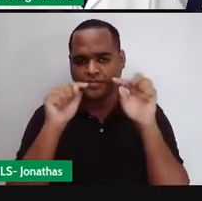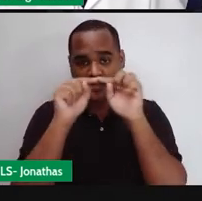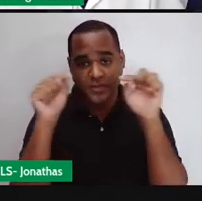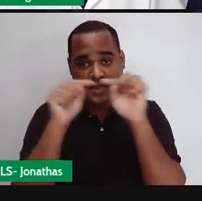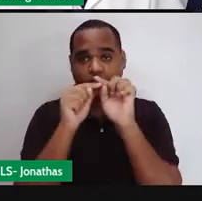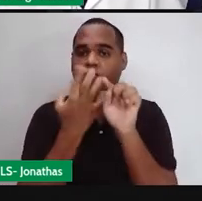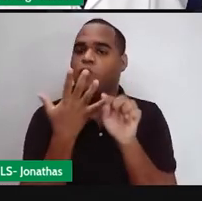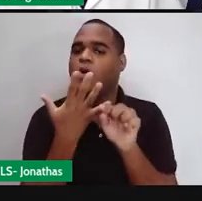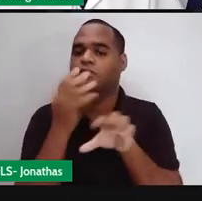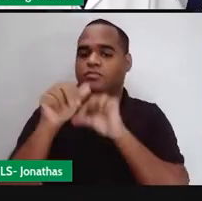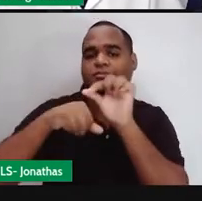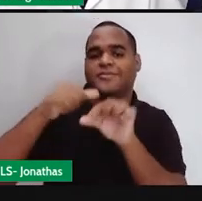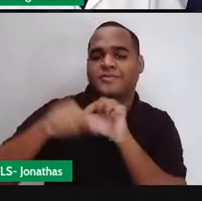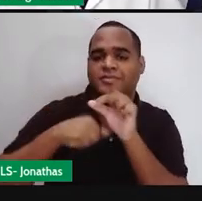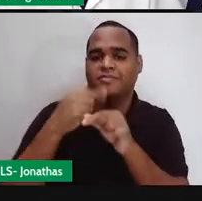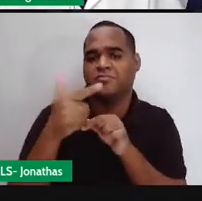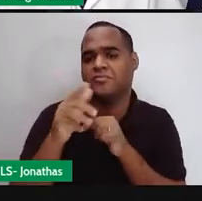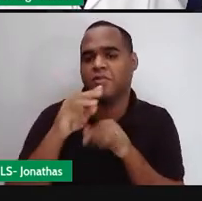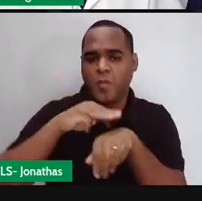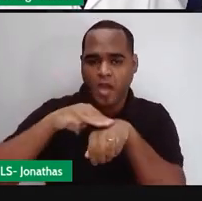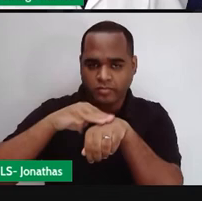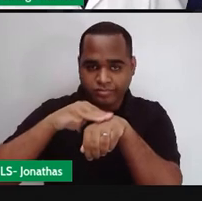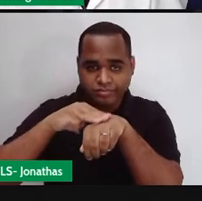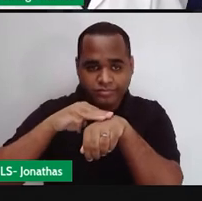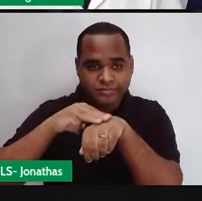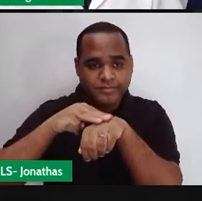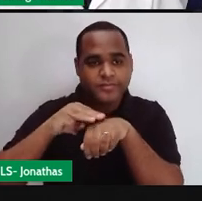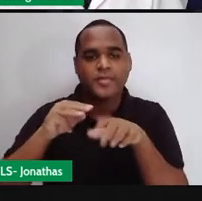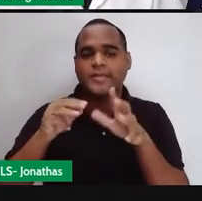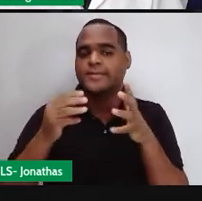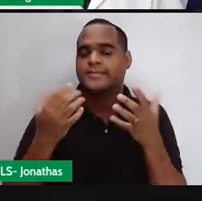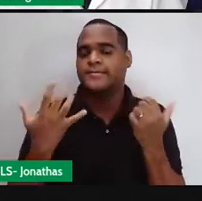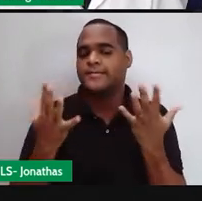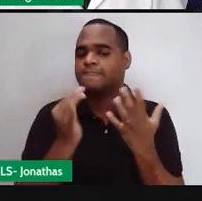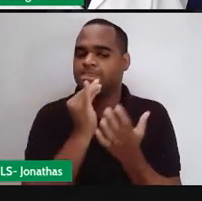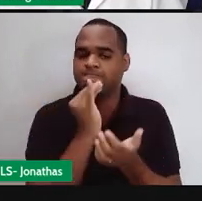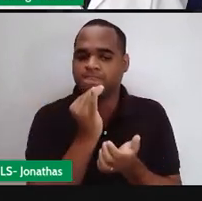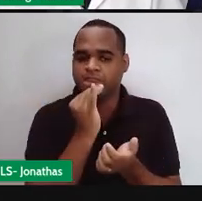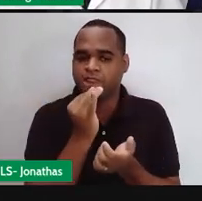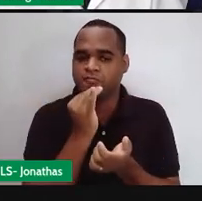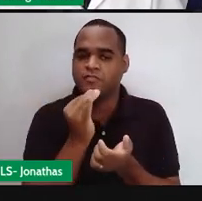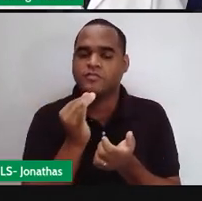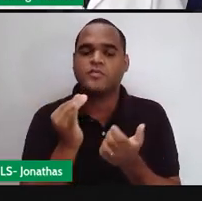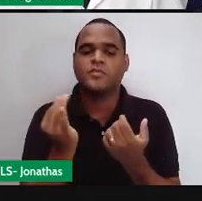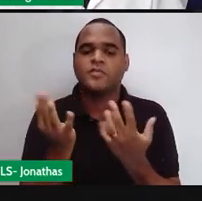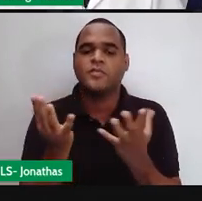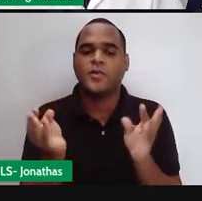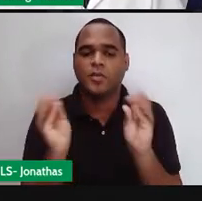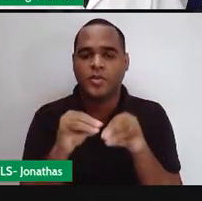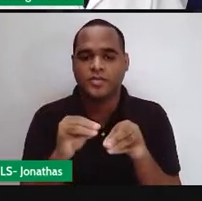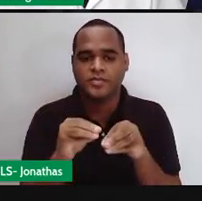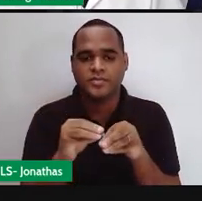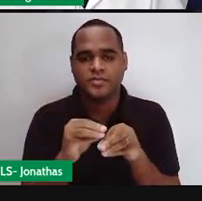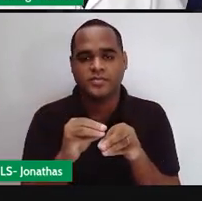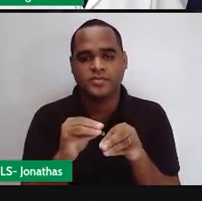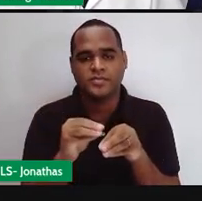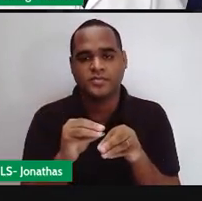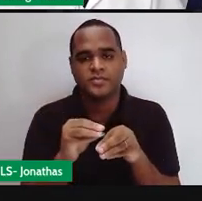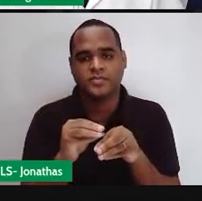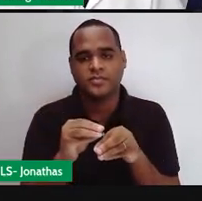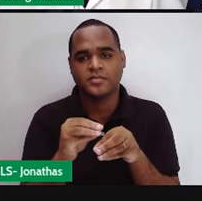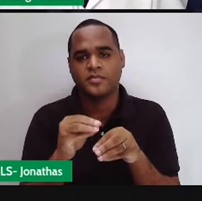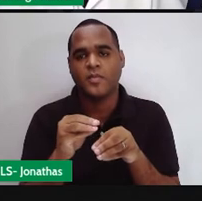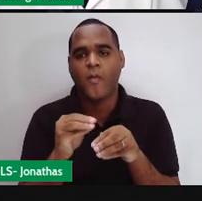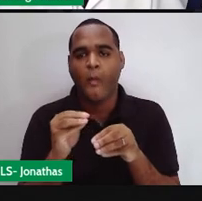cor para um marrom, com esse ladozinho aqui, que eu vou